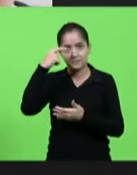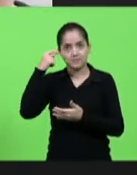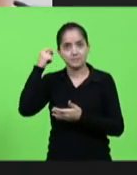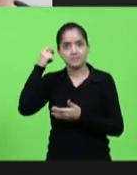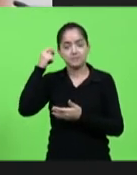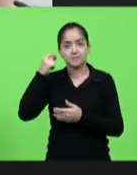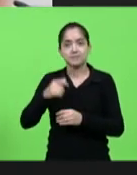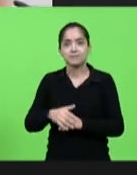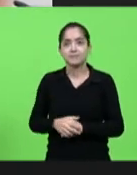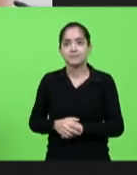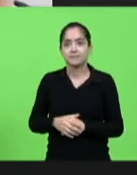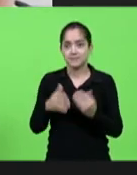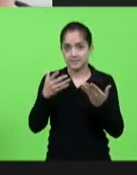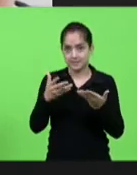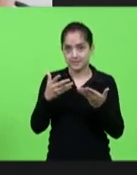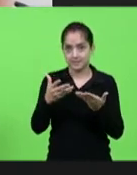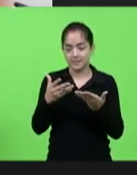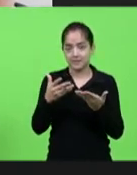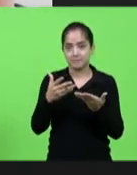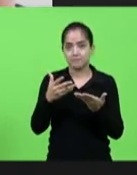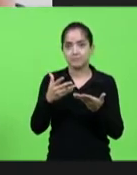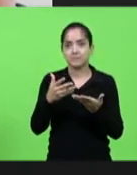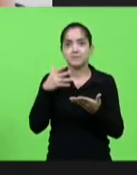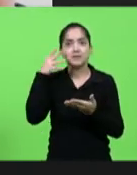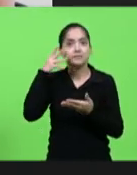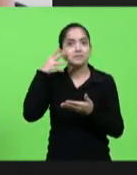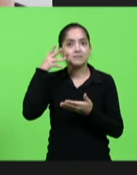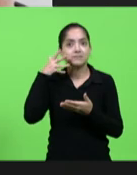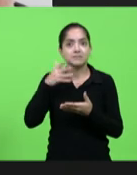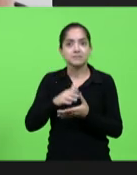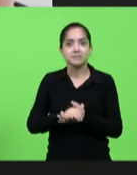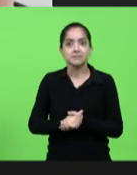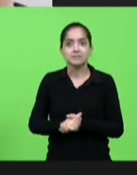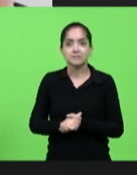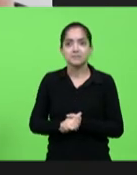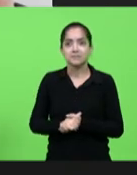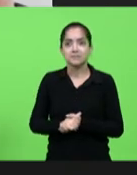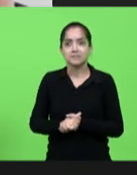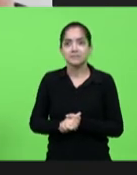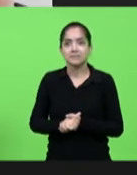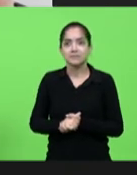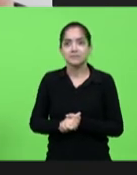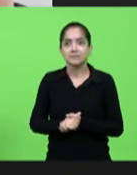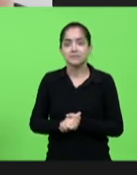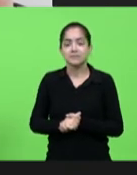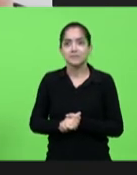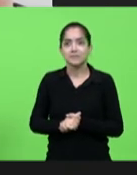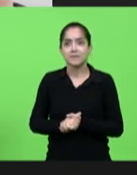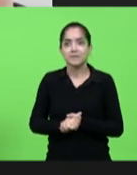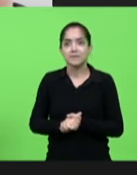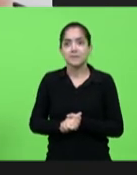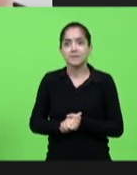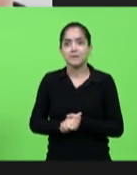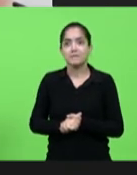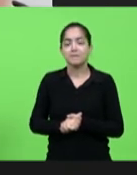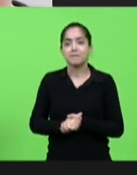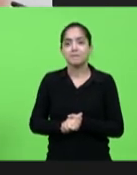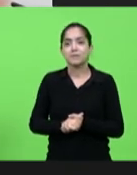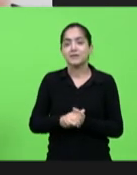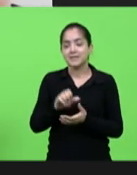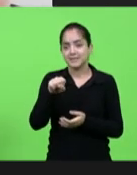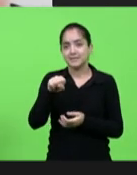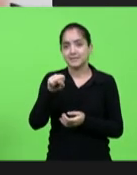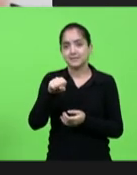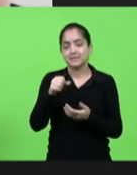manifestar deputada é possível estar em trânsito sim Luciane